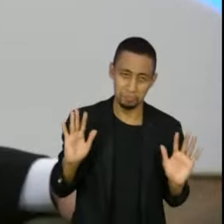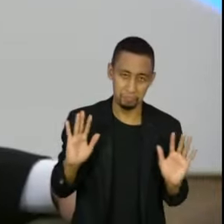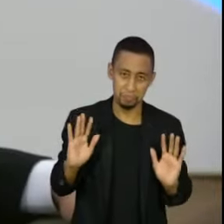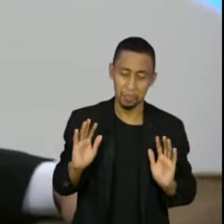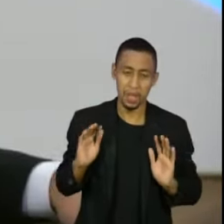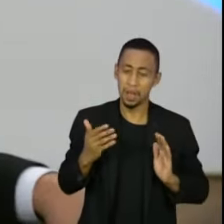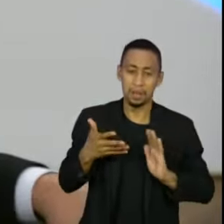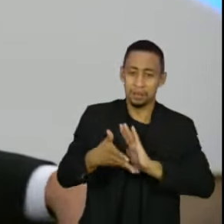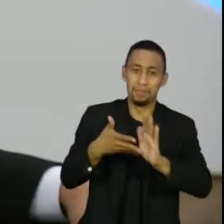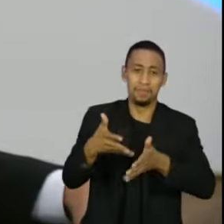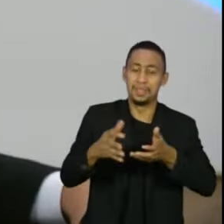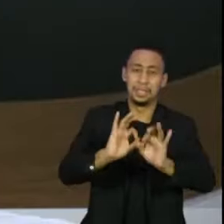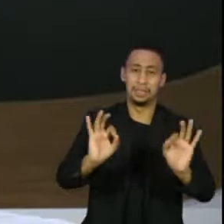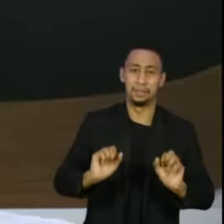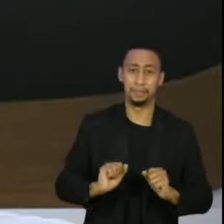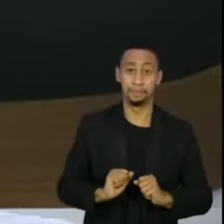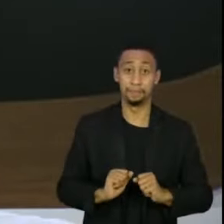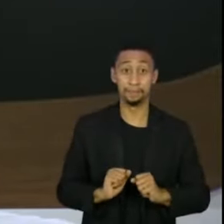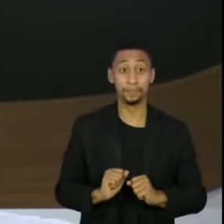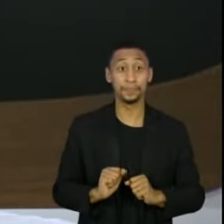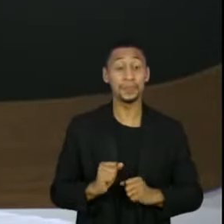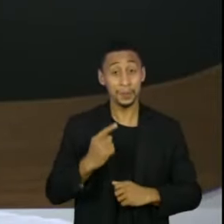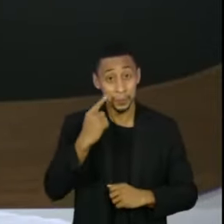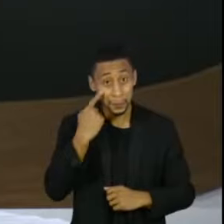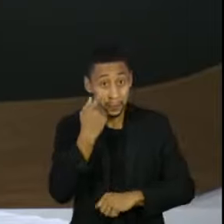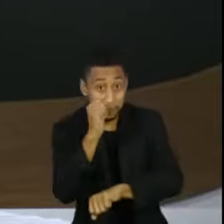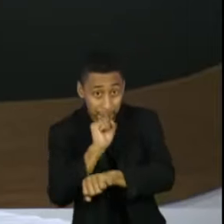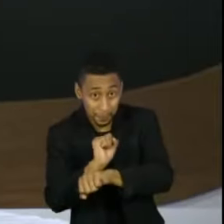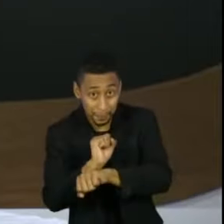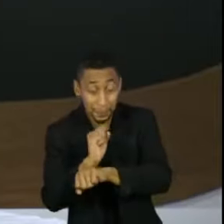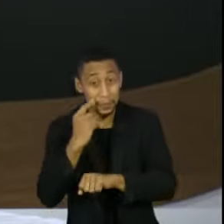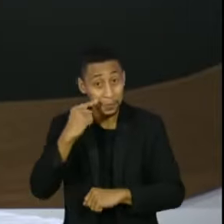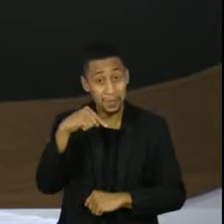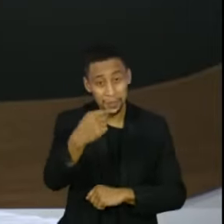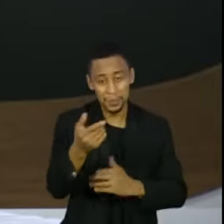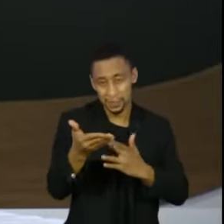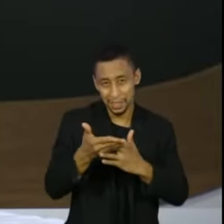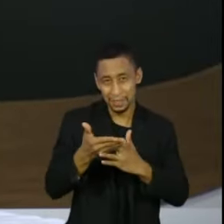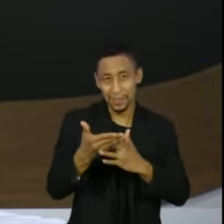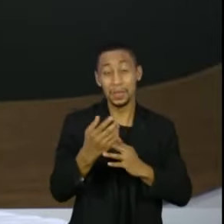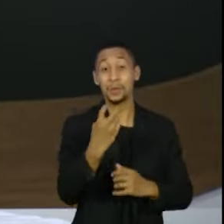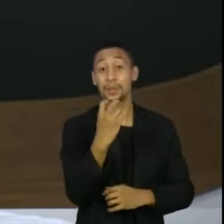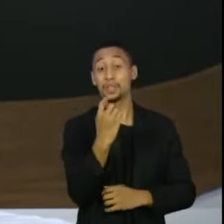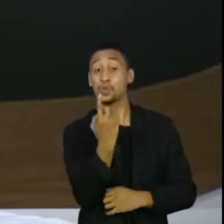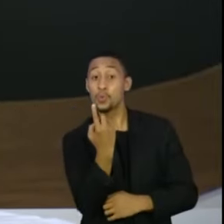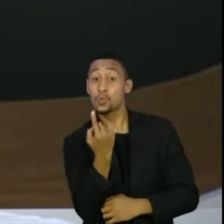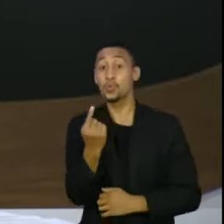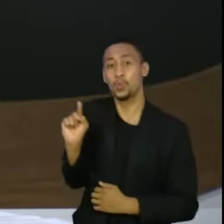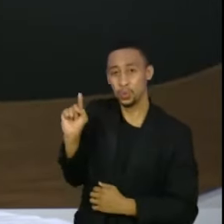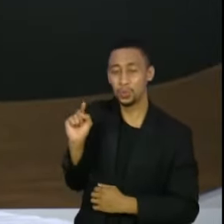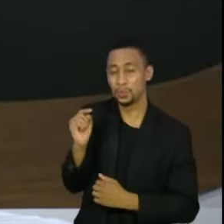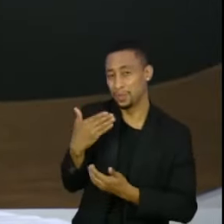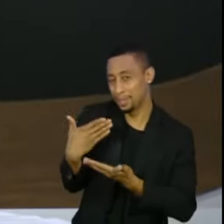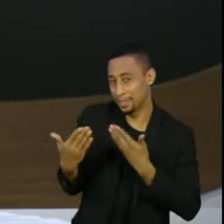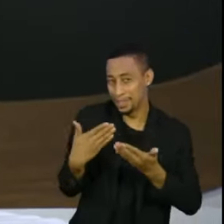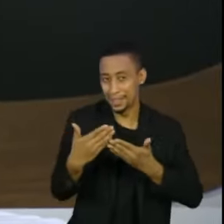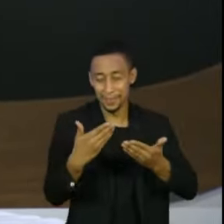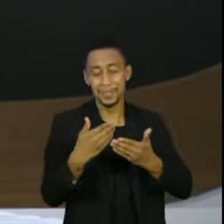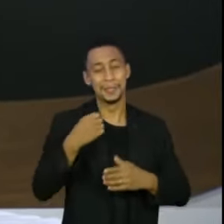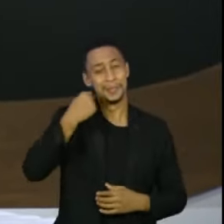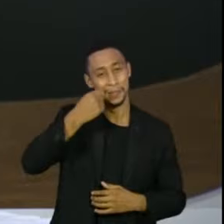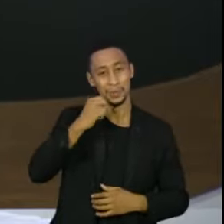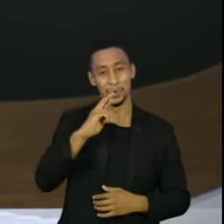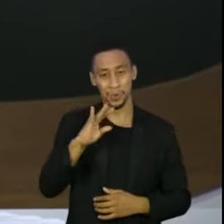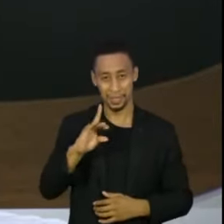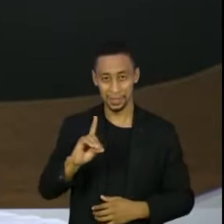do Brasil que nós estamos vivendo. Então, a gente vai para mais um breve intervalo, volta já já para o quinto e último bloco dessa entrevista com o senador